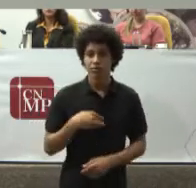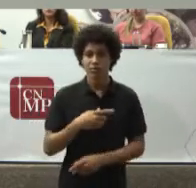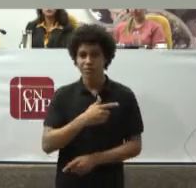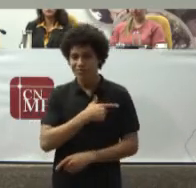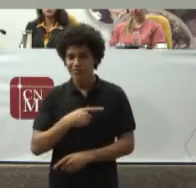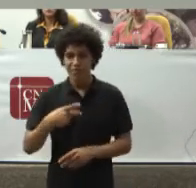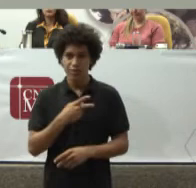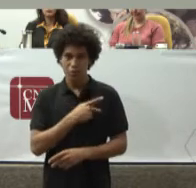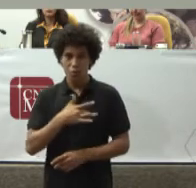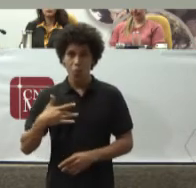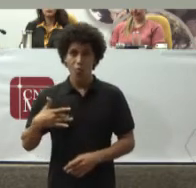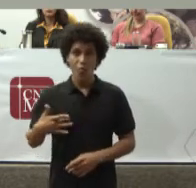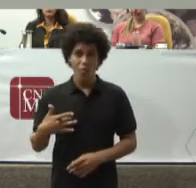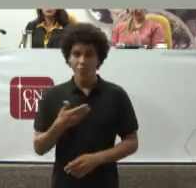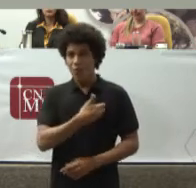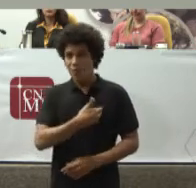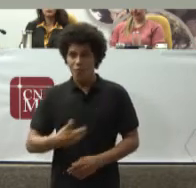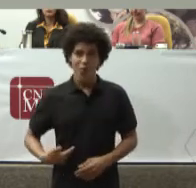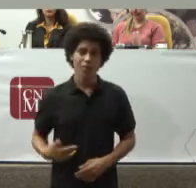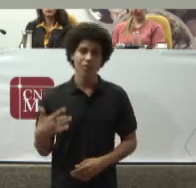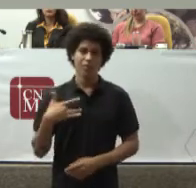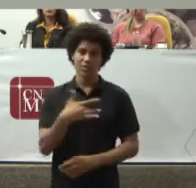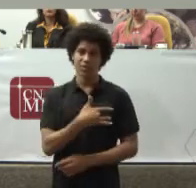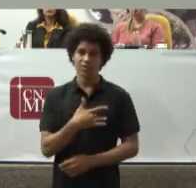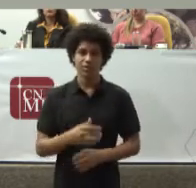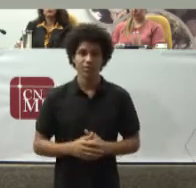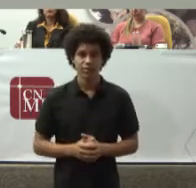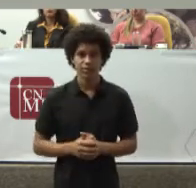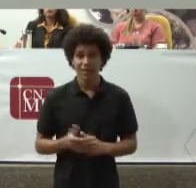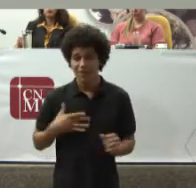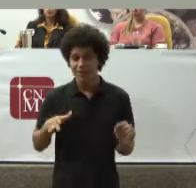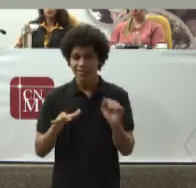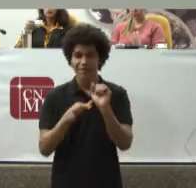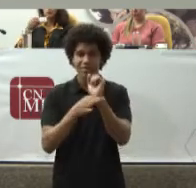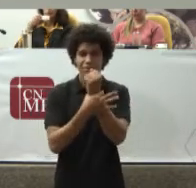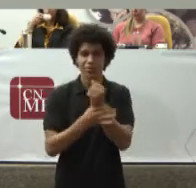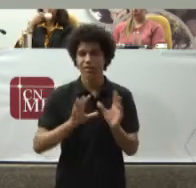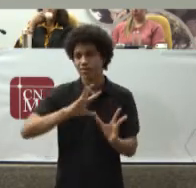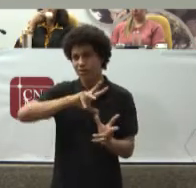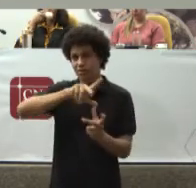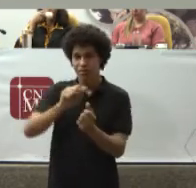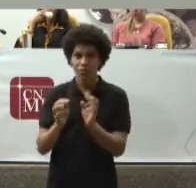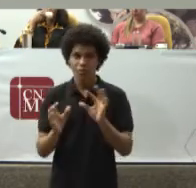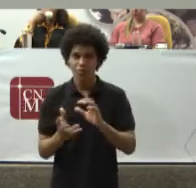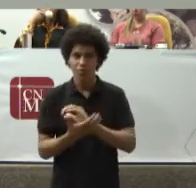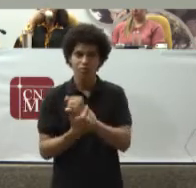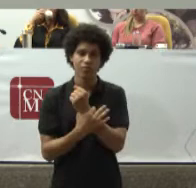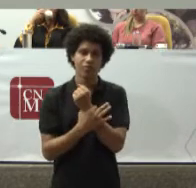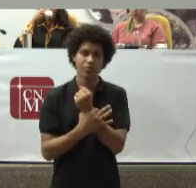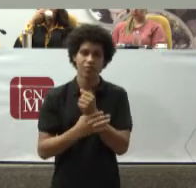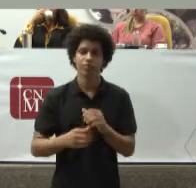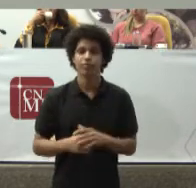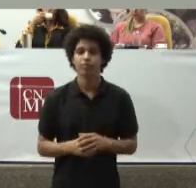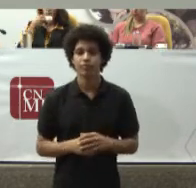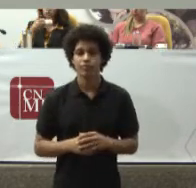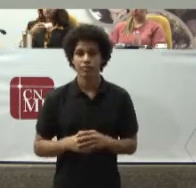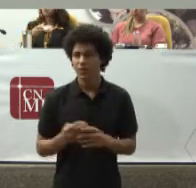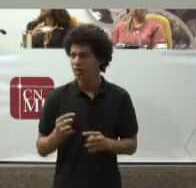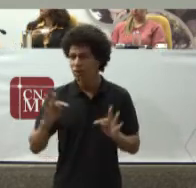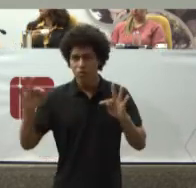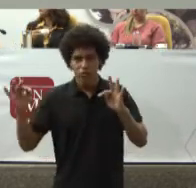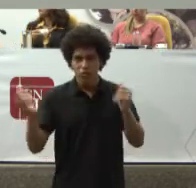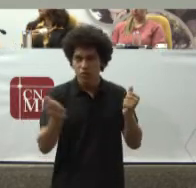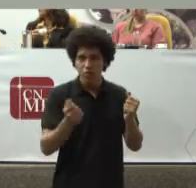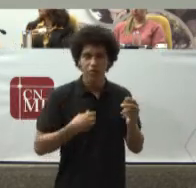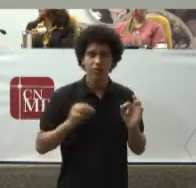Que o assegurasse De forma Universal Isso tudo Vem em socorro Aquilo que Estamos celebrando Neste ano De